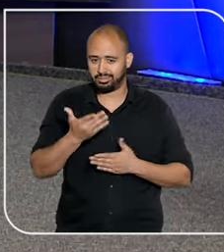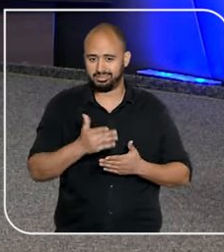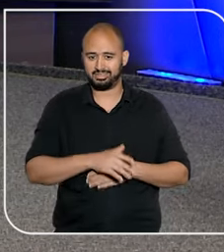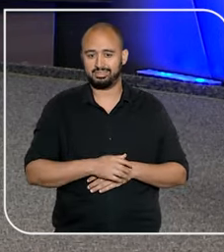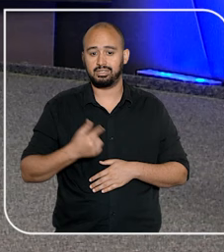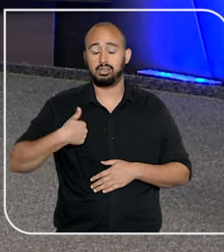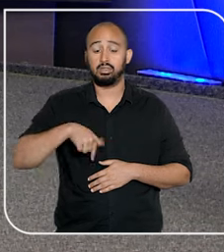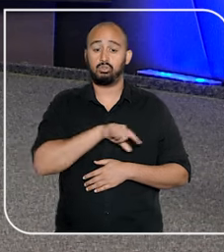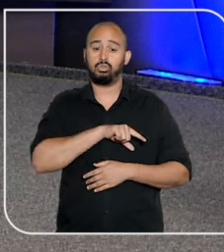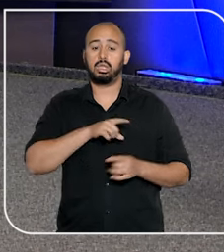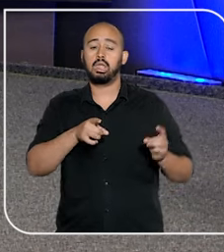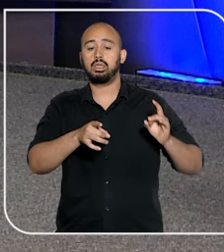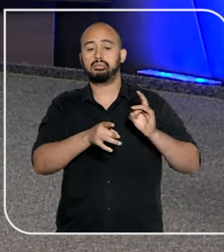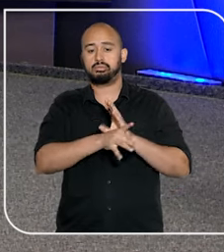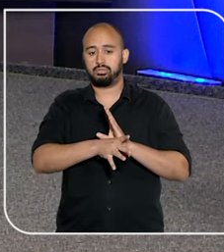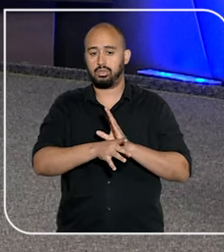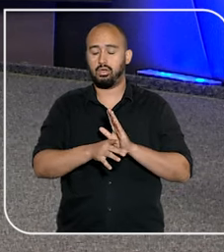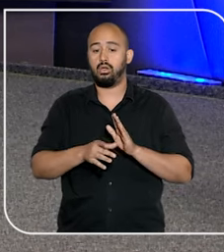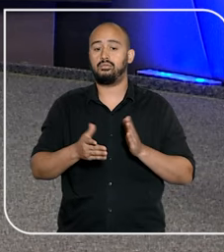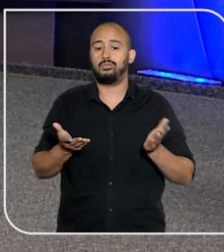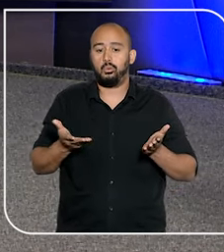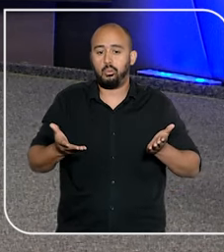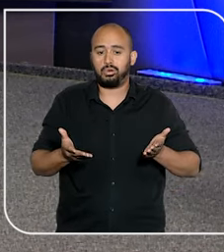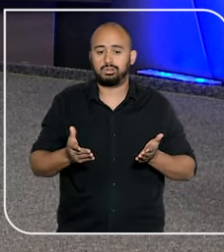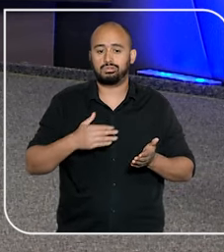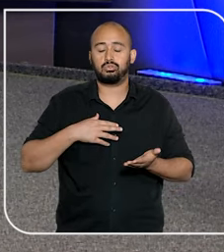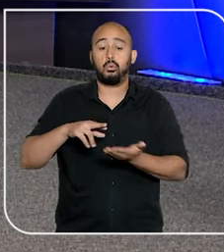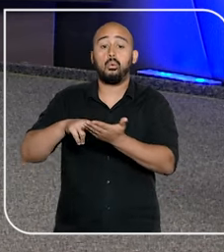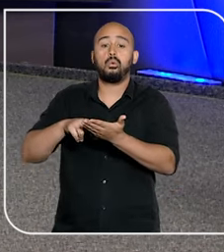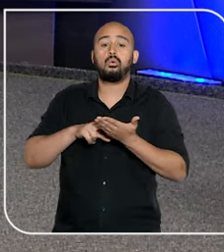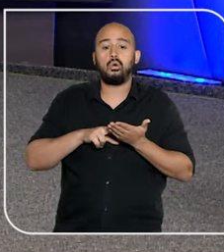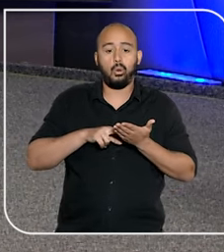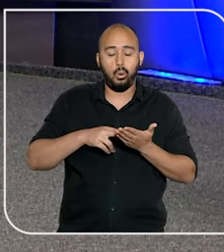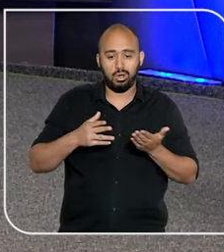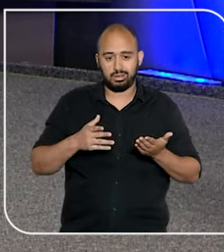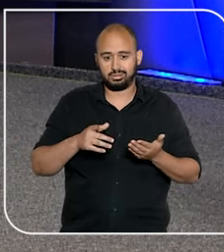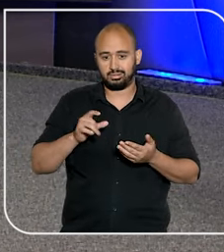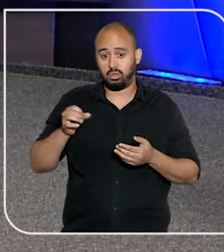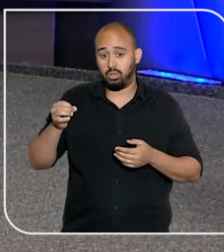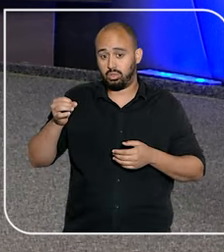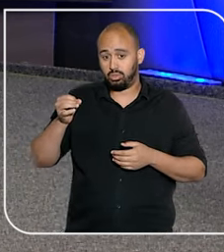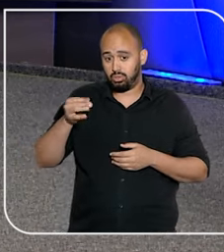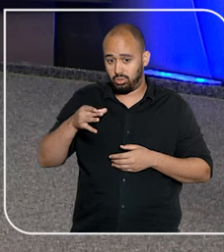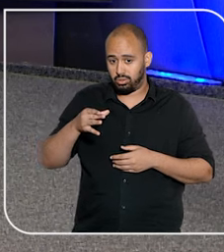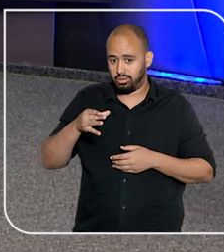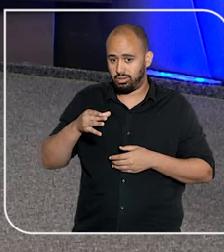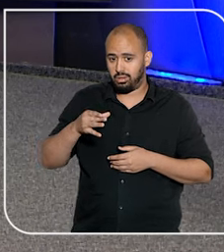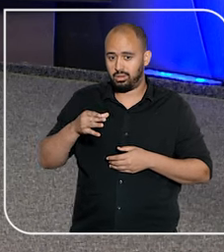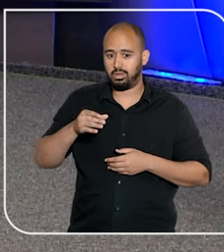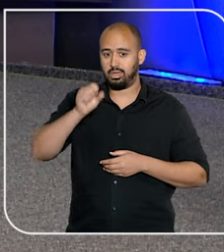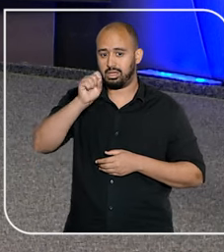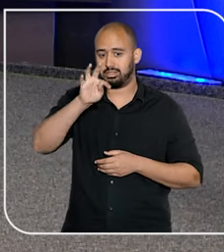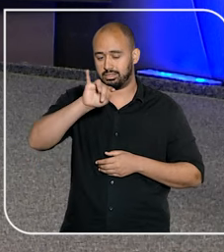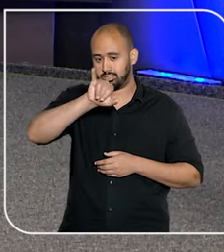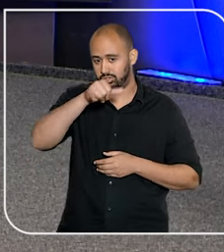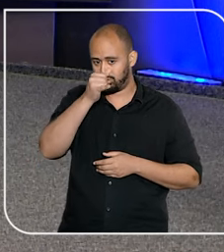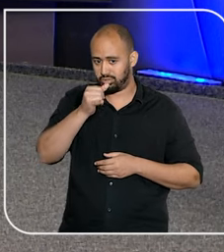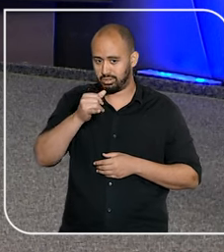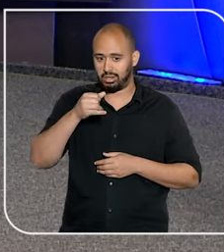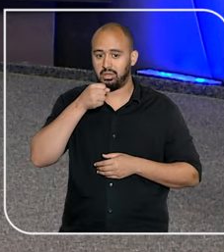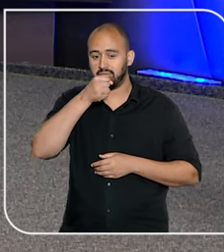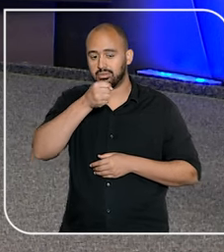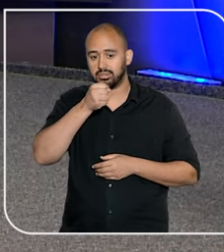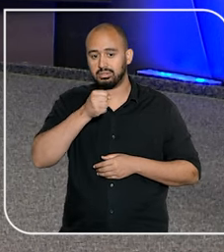dica boa, hein? E a gente termina esta edição convidando você para assistir a nova edição do STJ